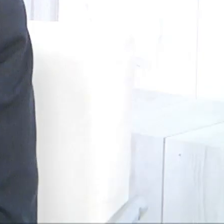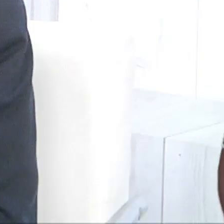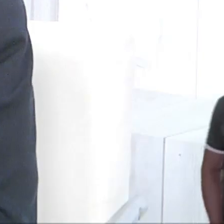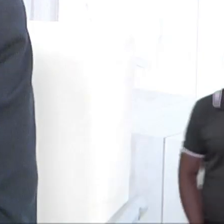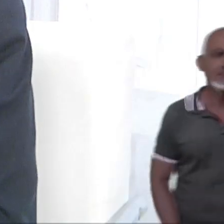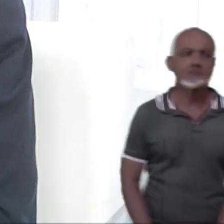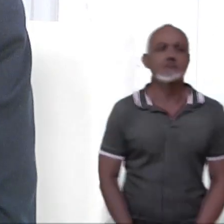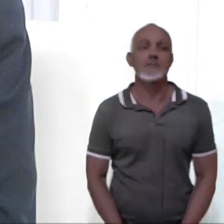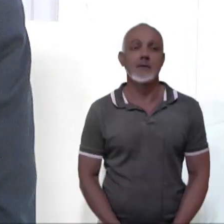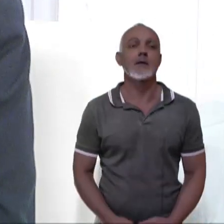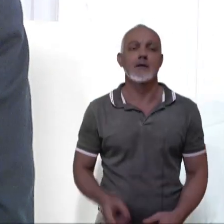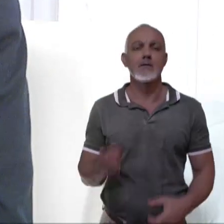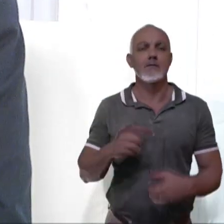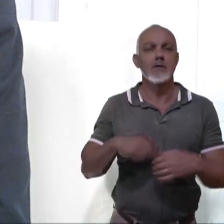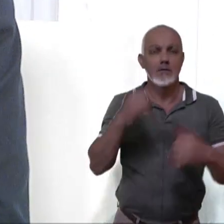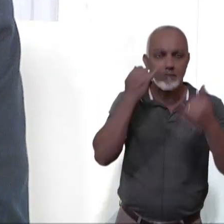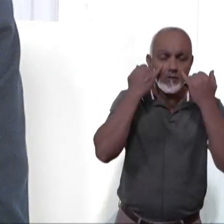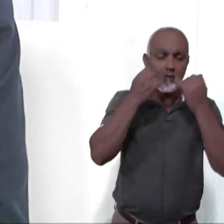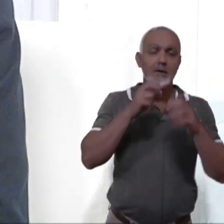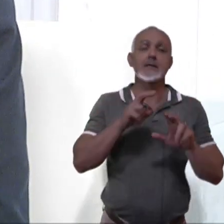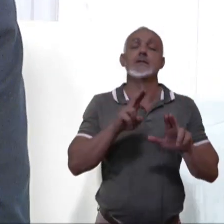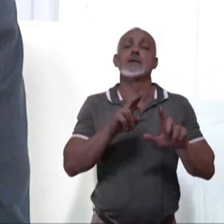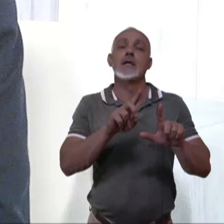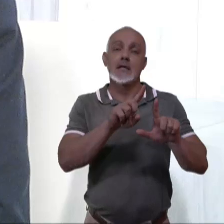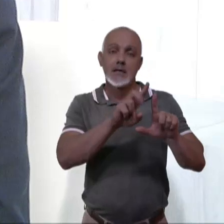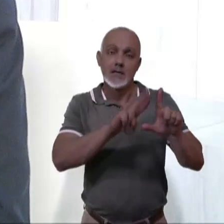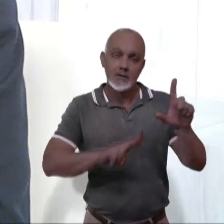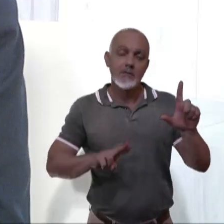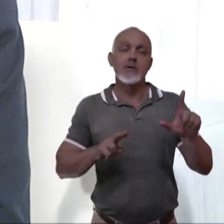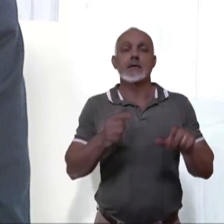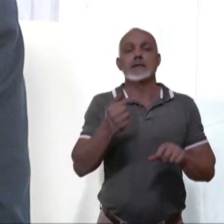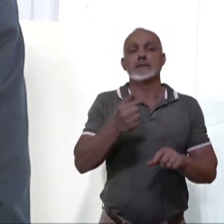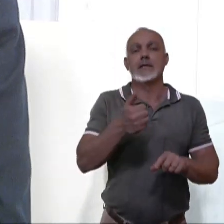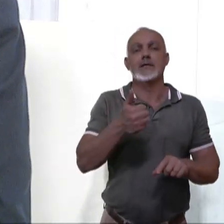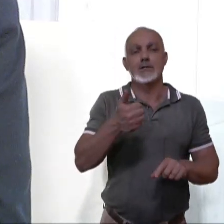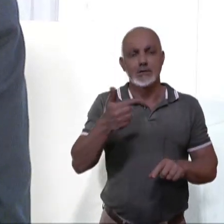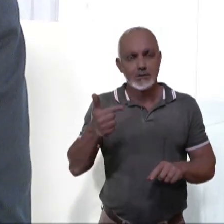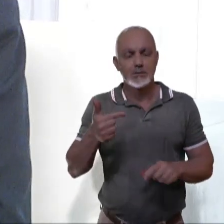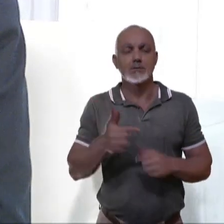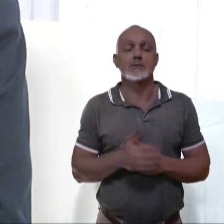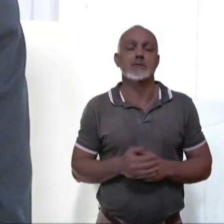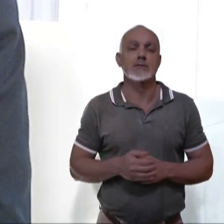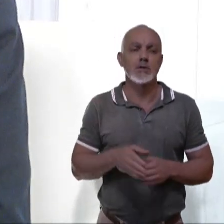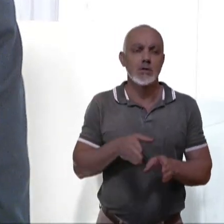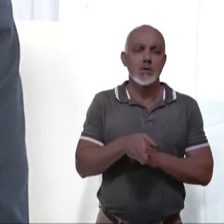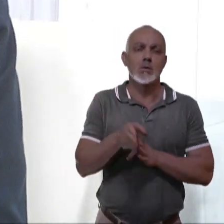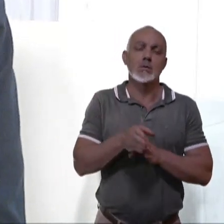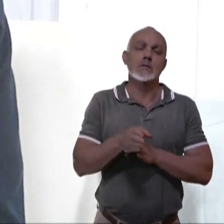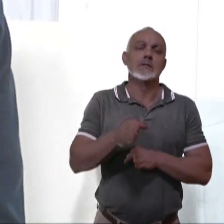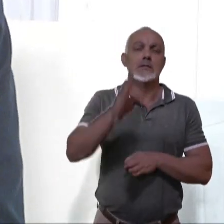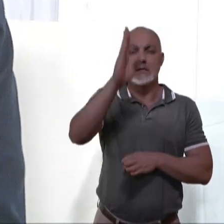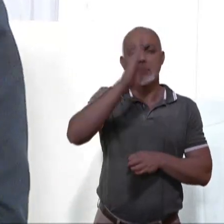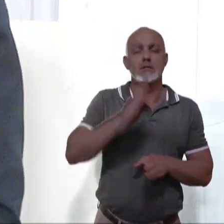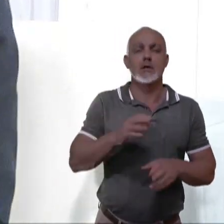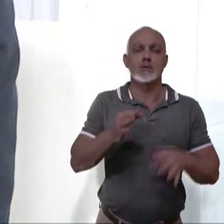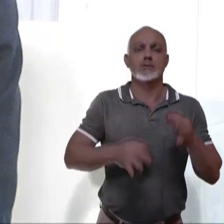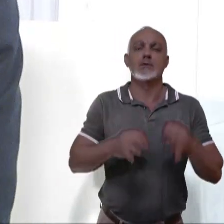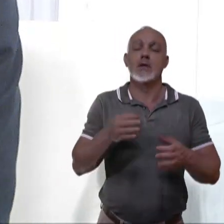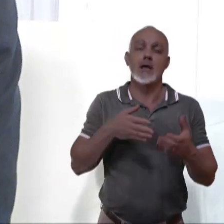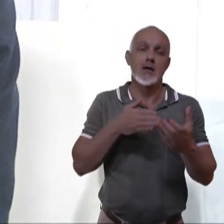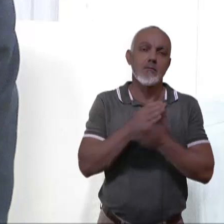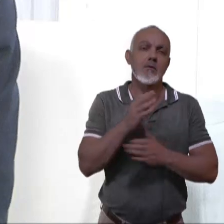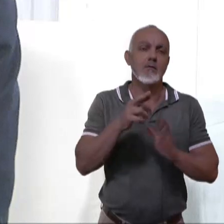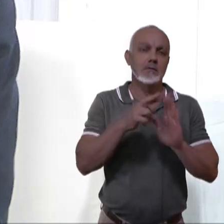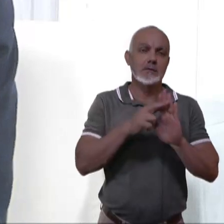Estamos de volta com o Informativo TVU, agora 7 horas e 12 minutos. O Conselho Nacional de Justiça aprovou um